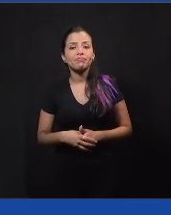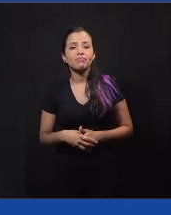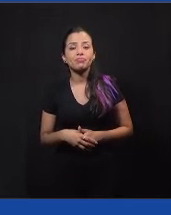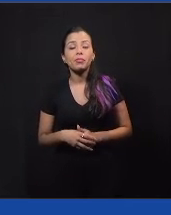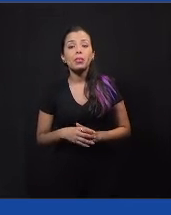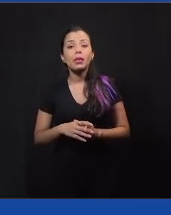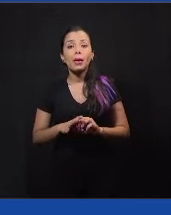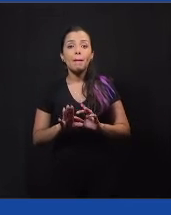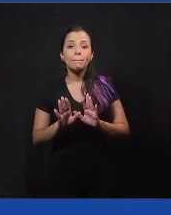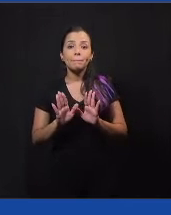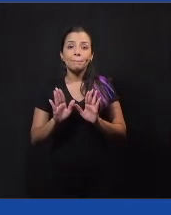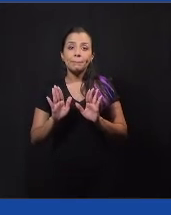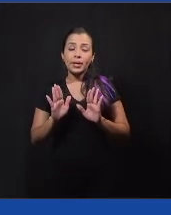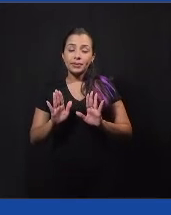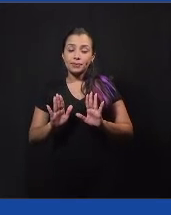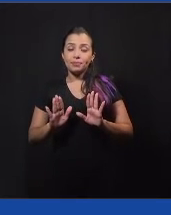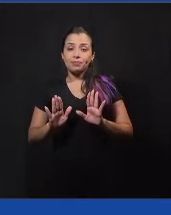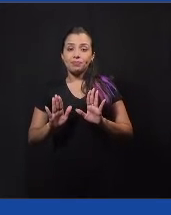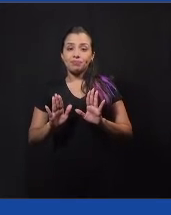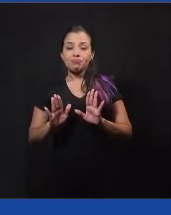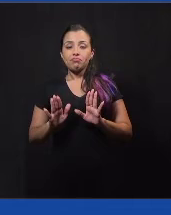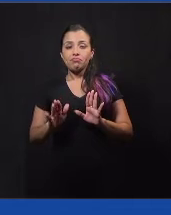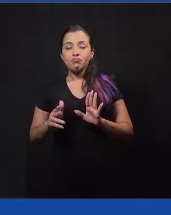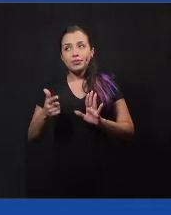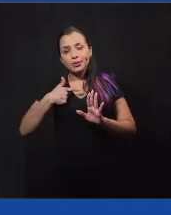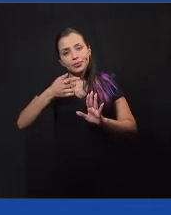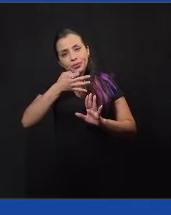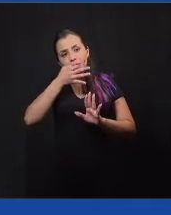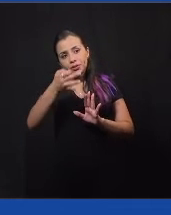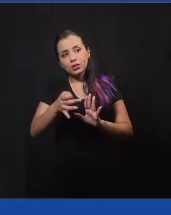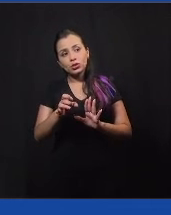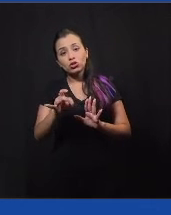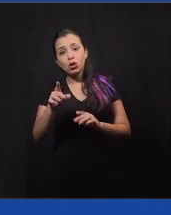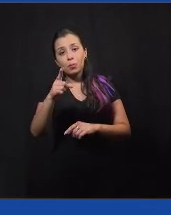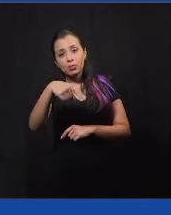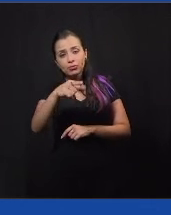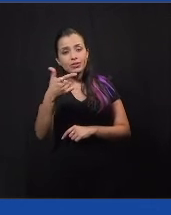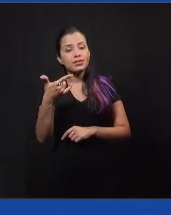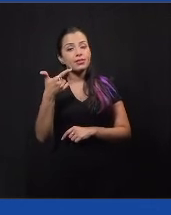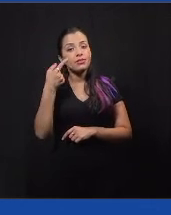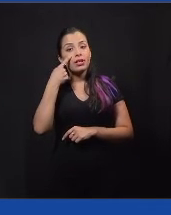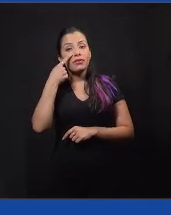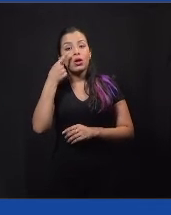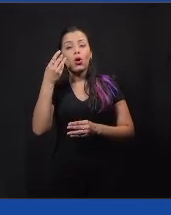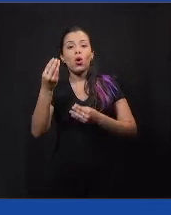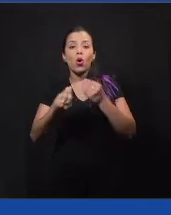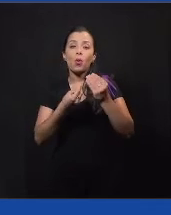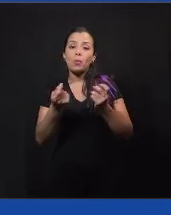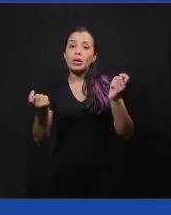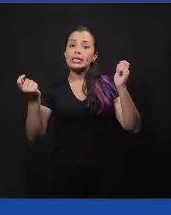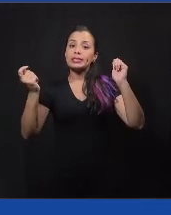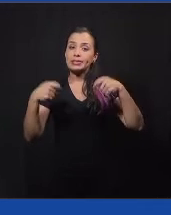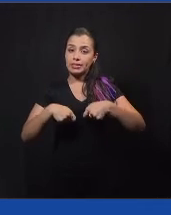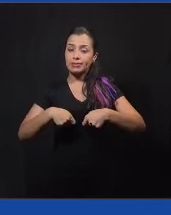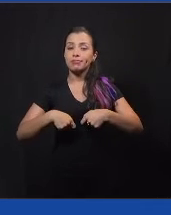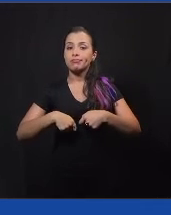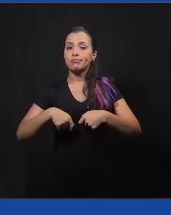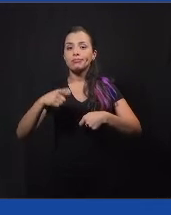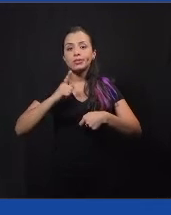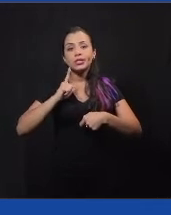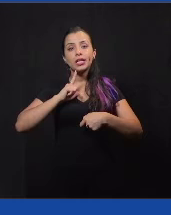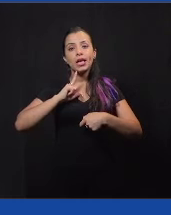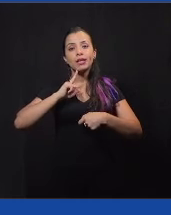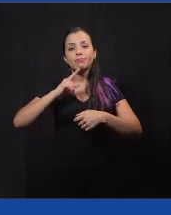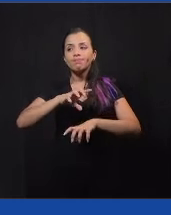mas eu comento isso mais, assim, para mostrar o potencial e como que isso pode realmente gerar um reflexo positivo na